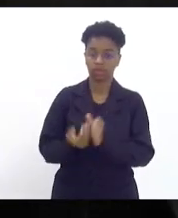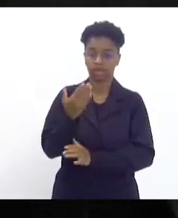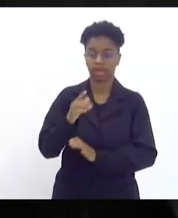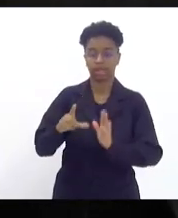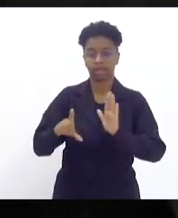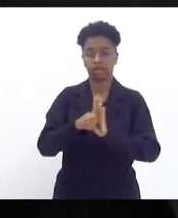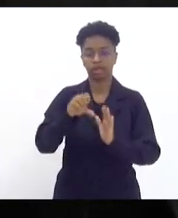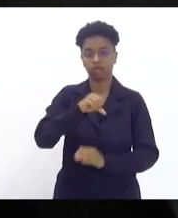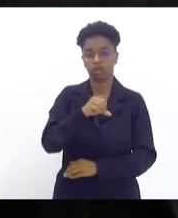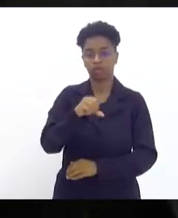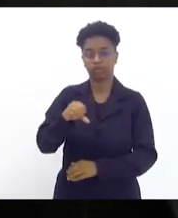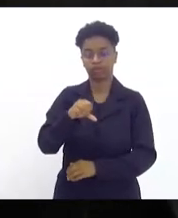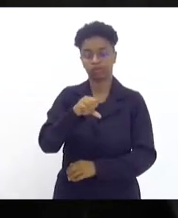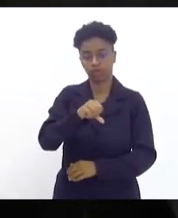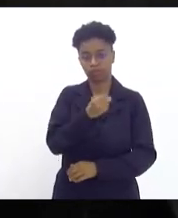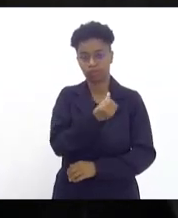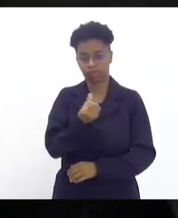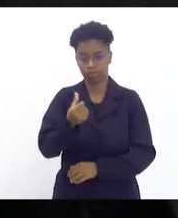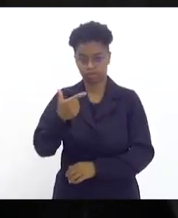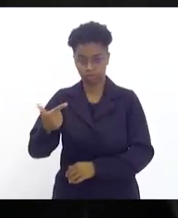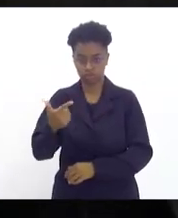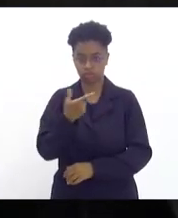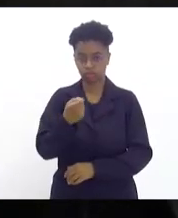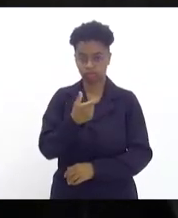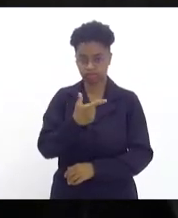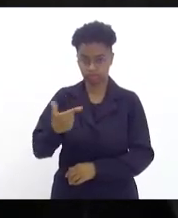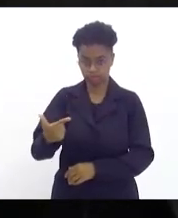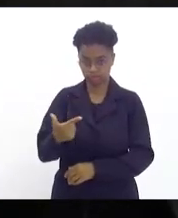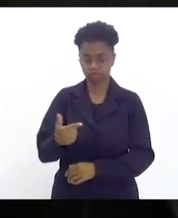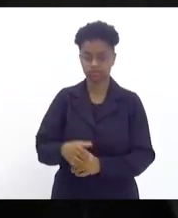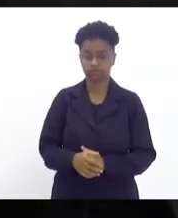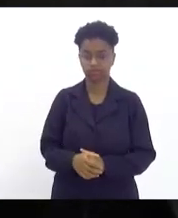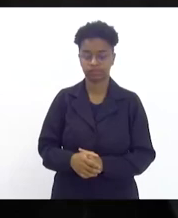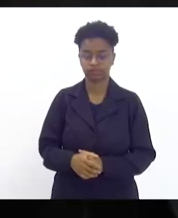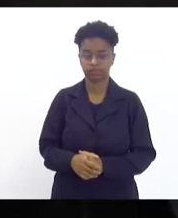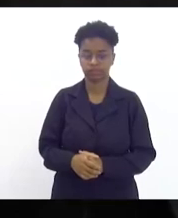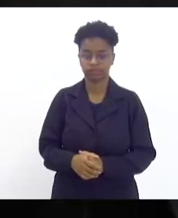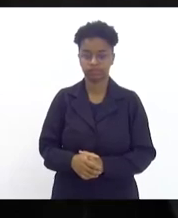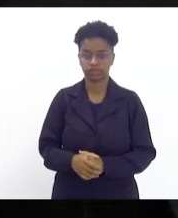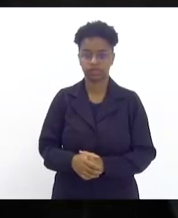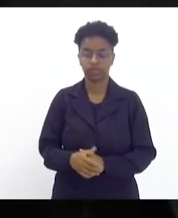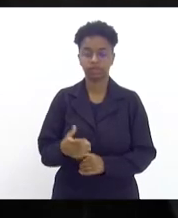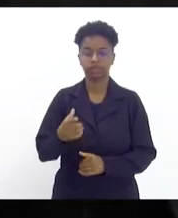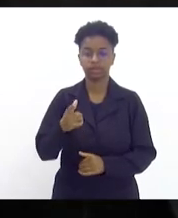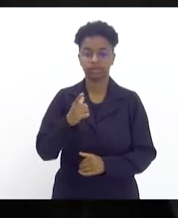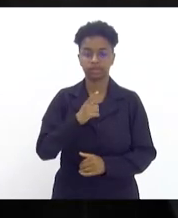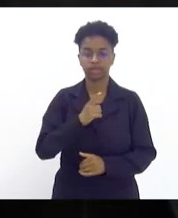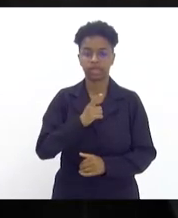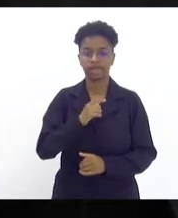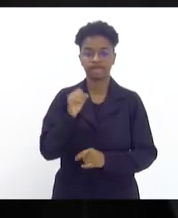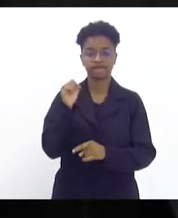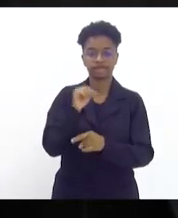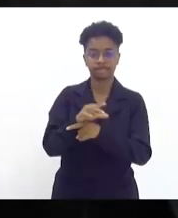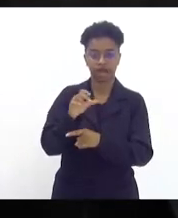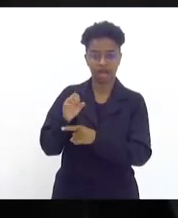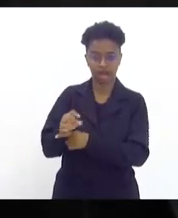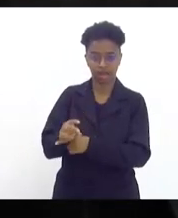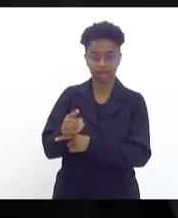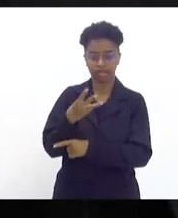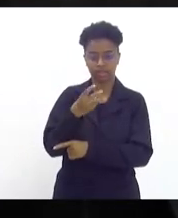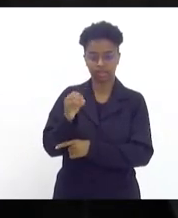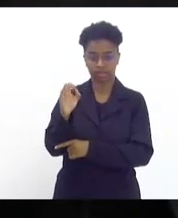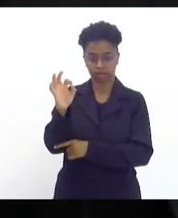9662 de 2022 que previu o número de reserva de vagas 30